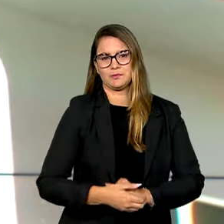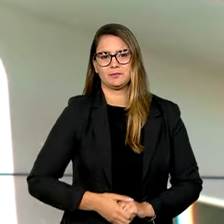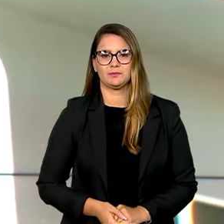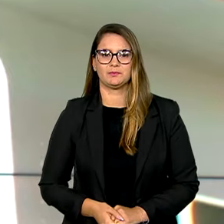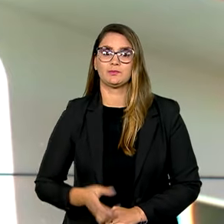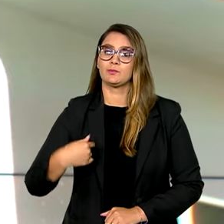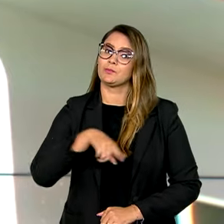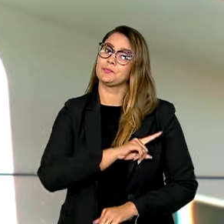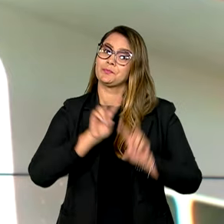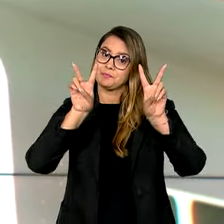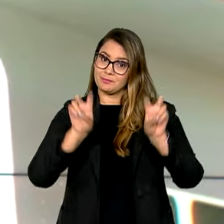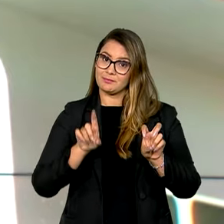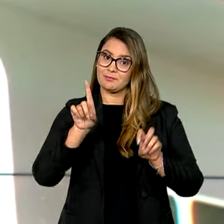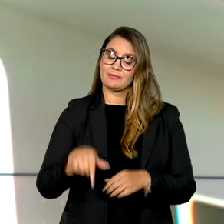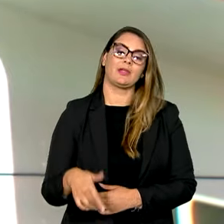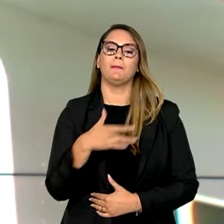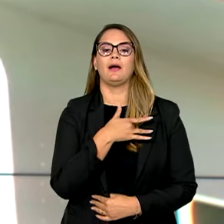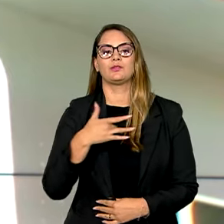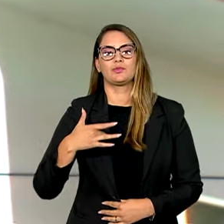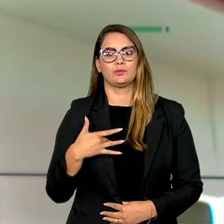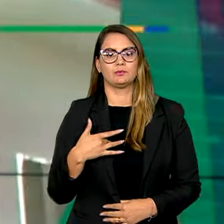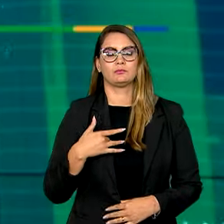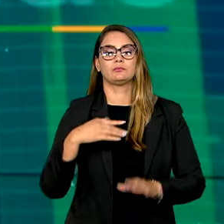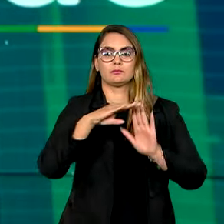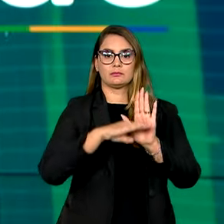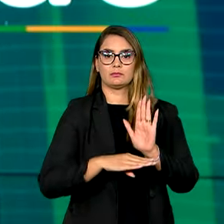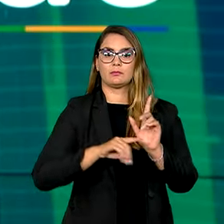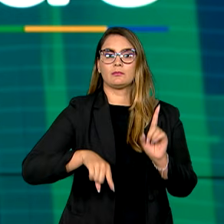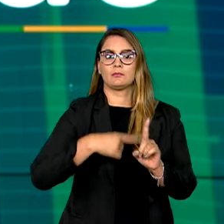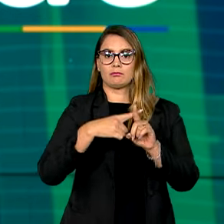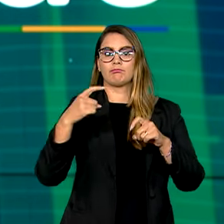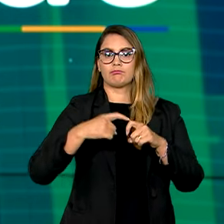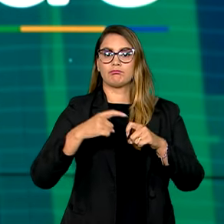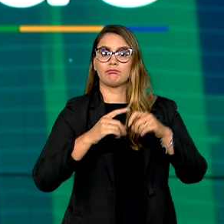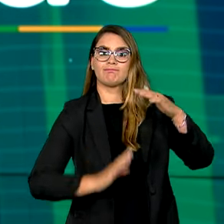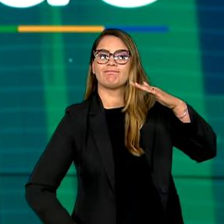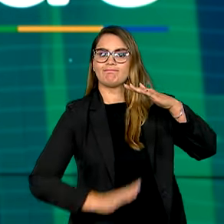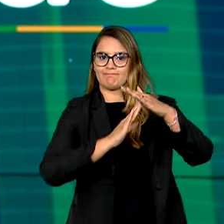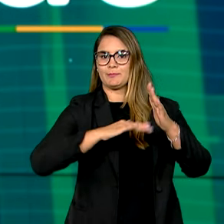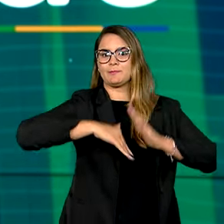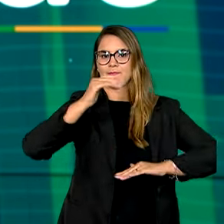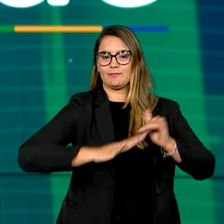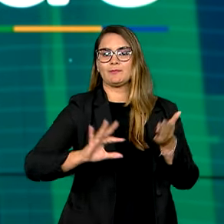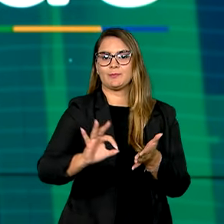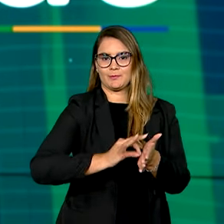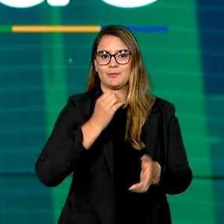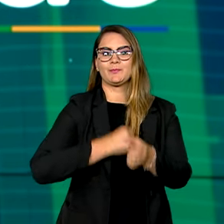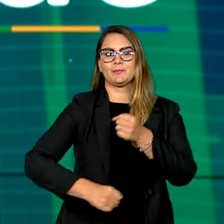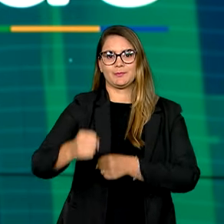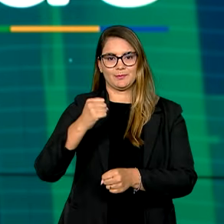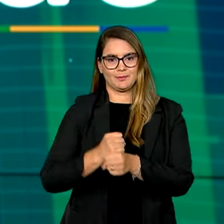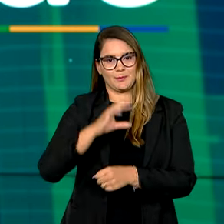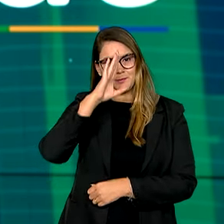E o nosso assunto agora é saúde. O programa Mais Médicos teve um recorde de profissionais inscritos no ano passado. O